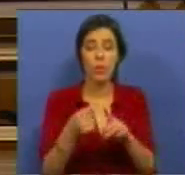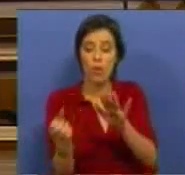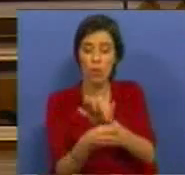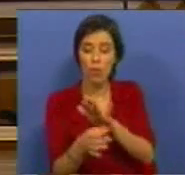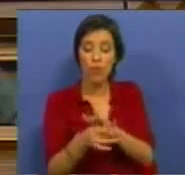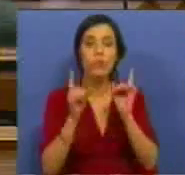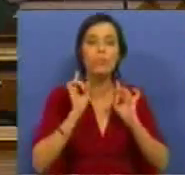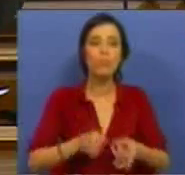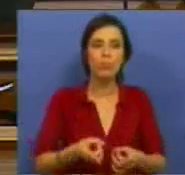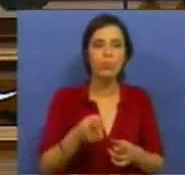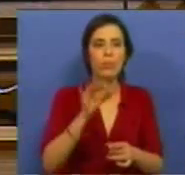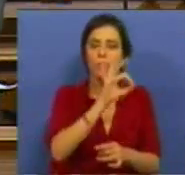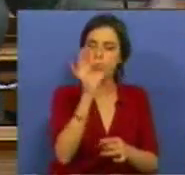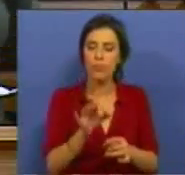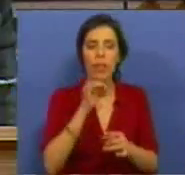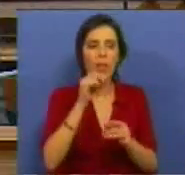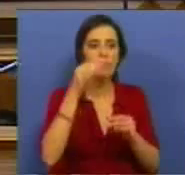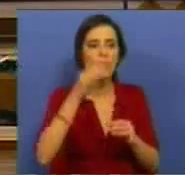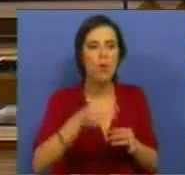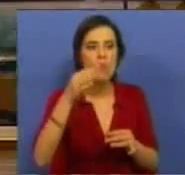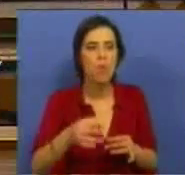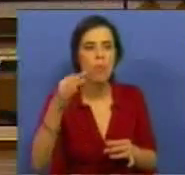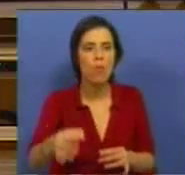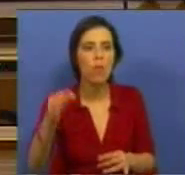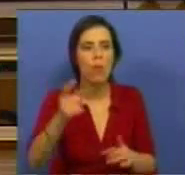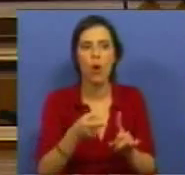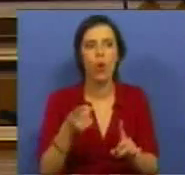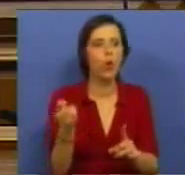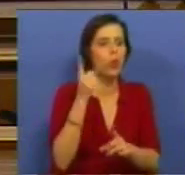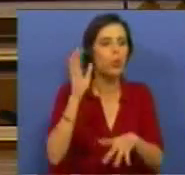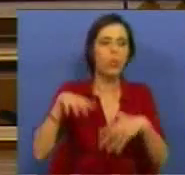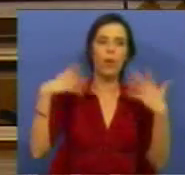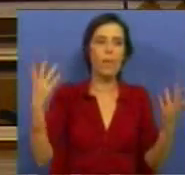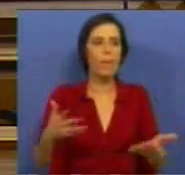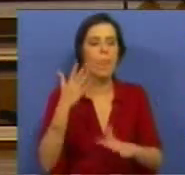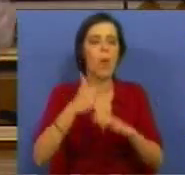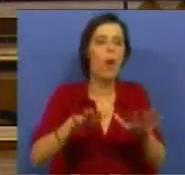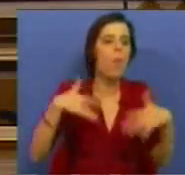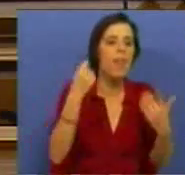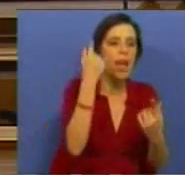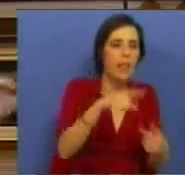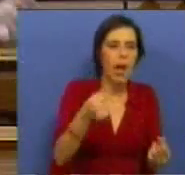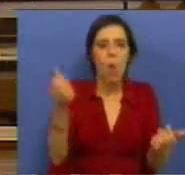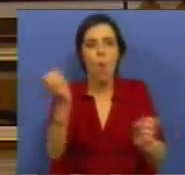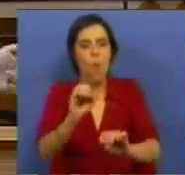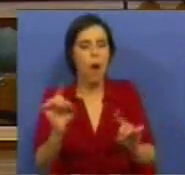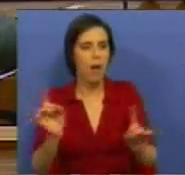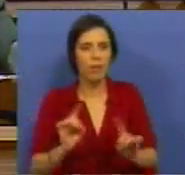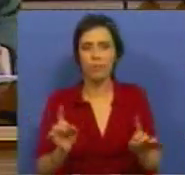fundo passa a ter dotações regulares. Não fica assim quando é que há dinheiro, quando não há dinheiro.